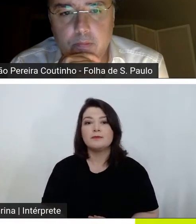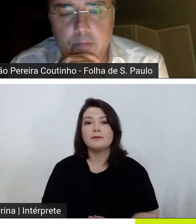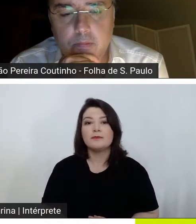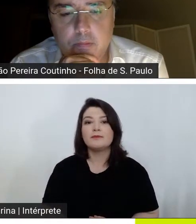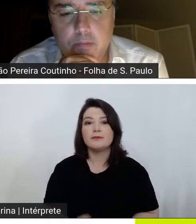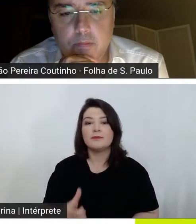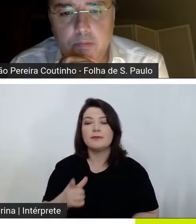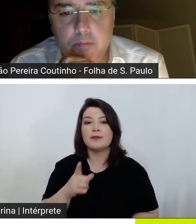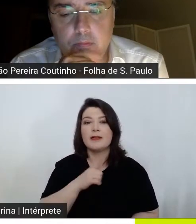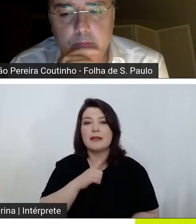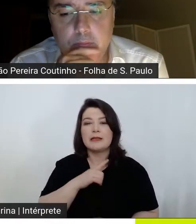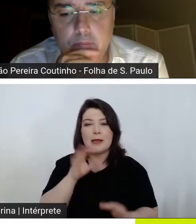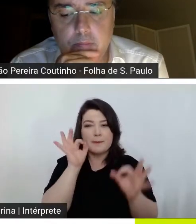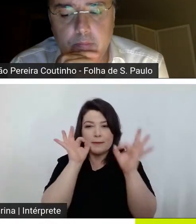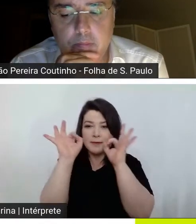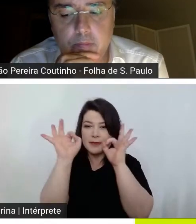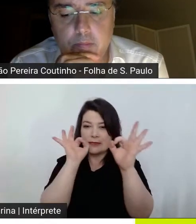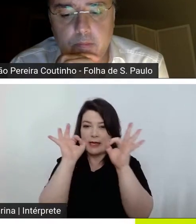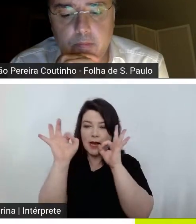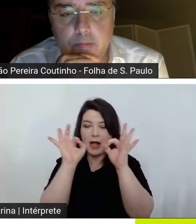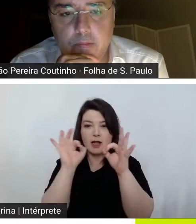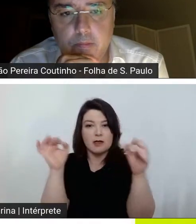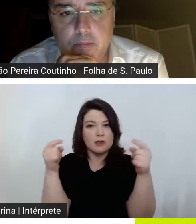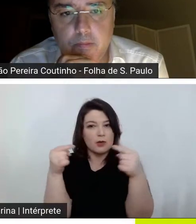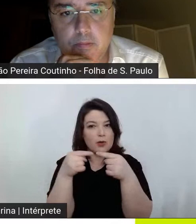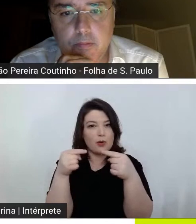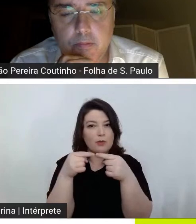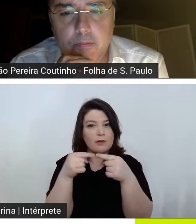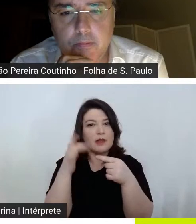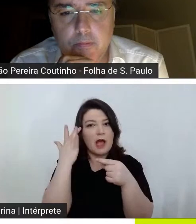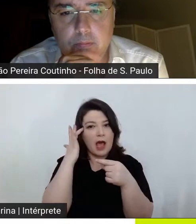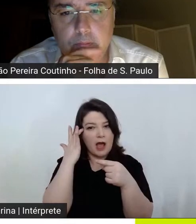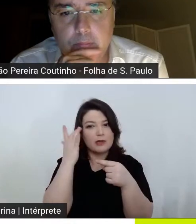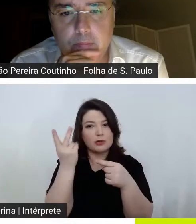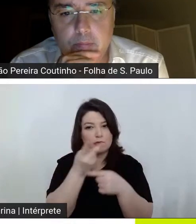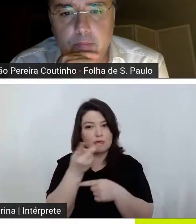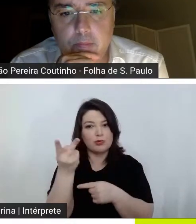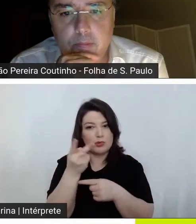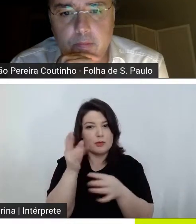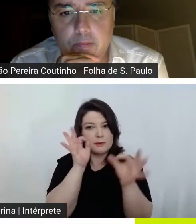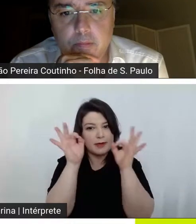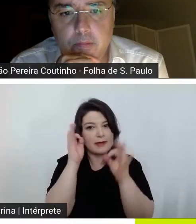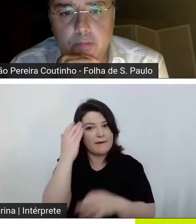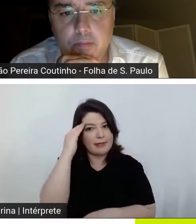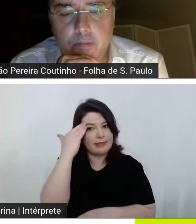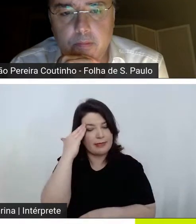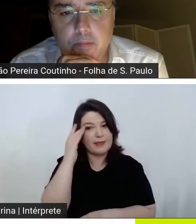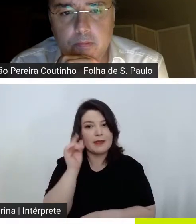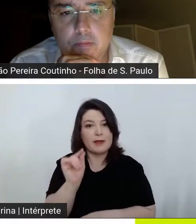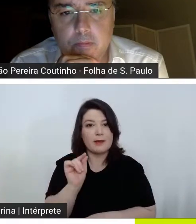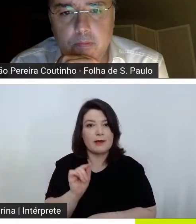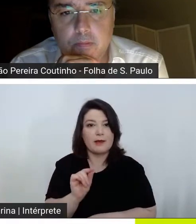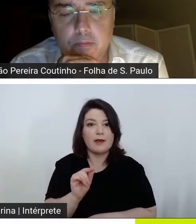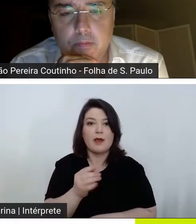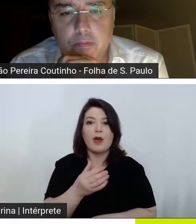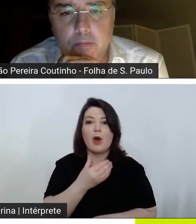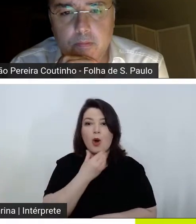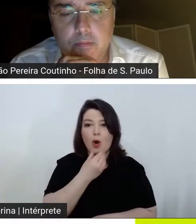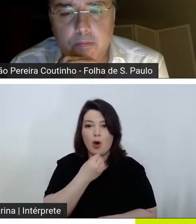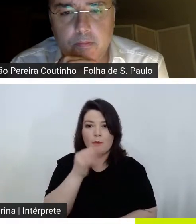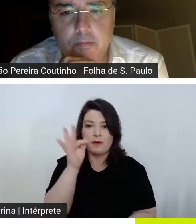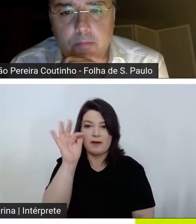conceito psicanalítico mas acho que o João vai me entender a Vera também com certeza do Fábio Herman que é um